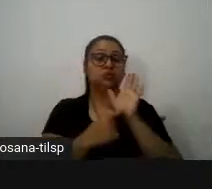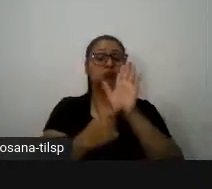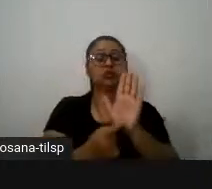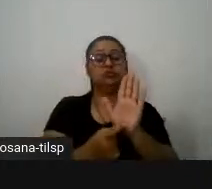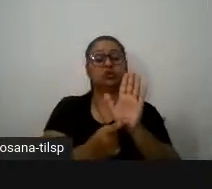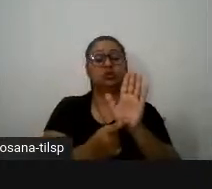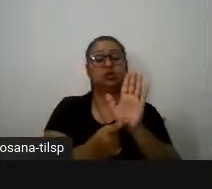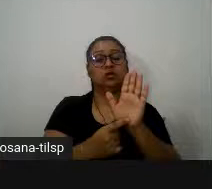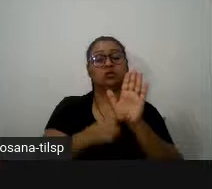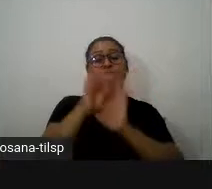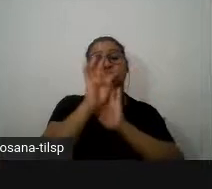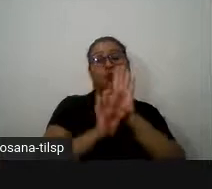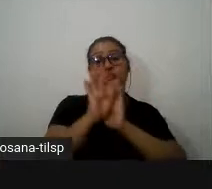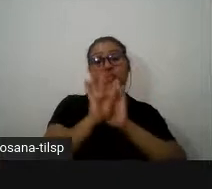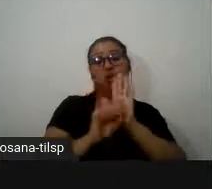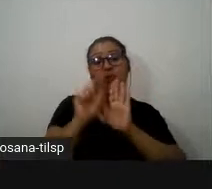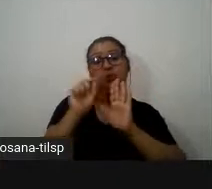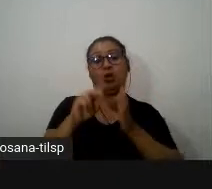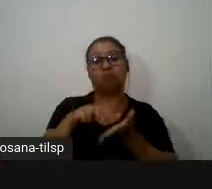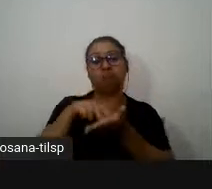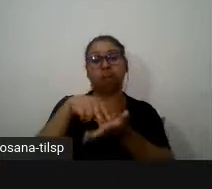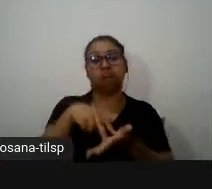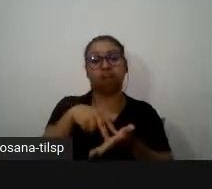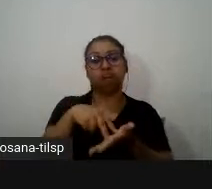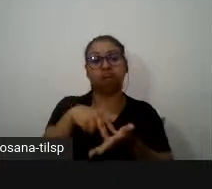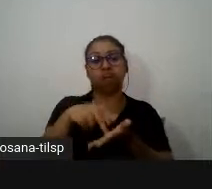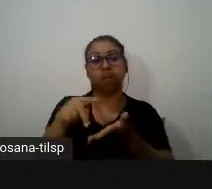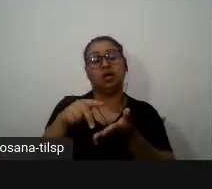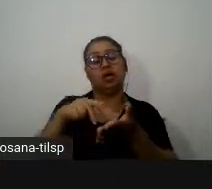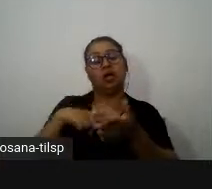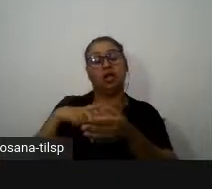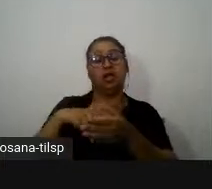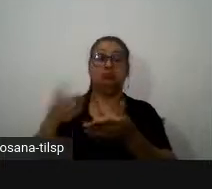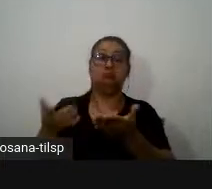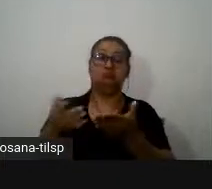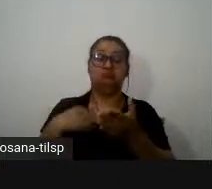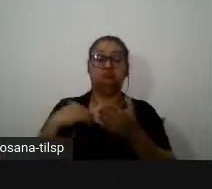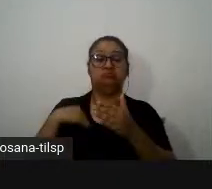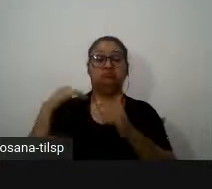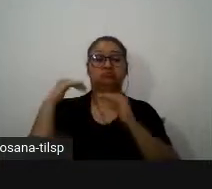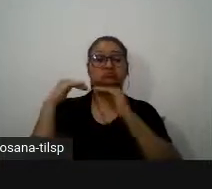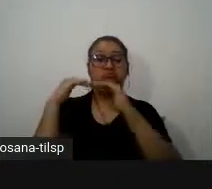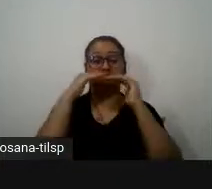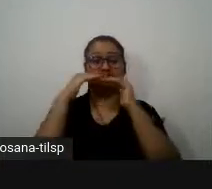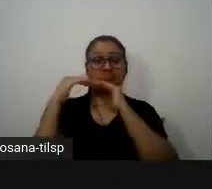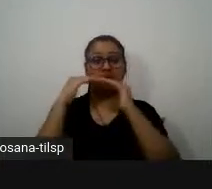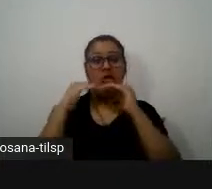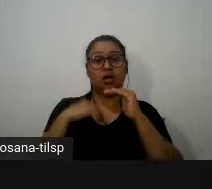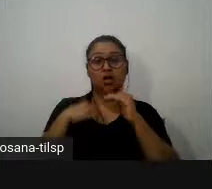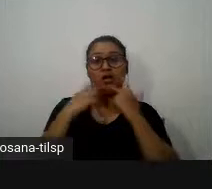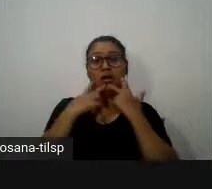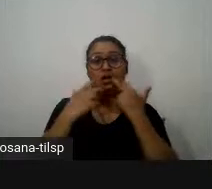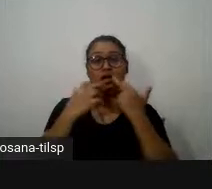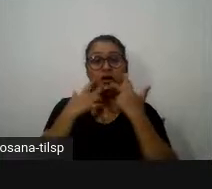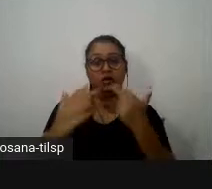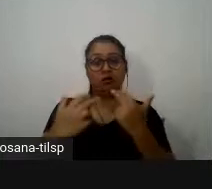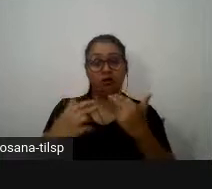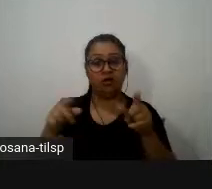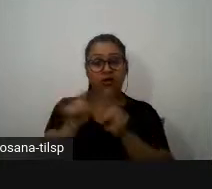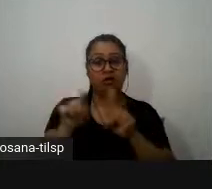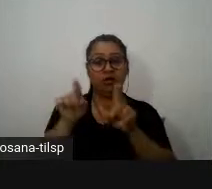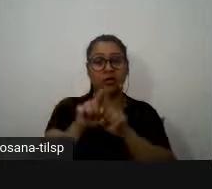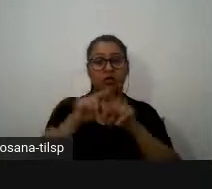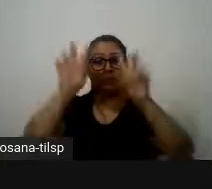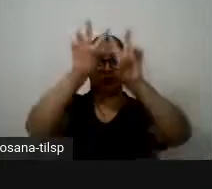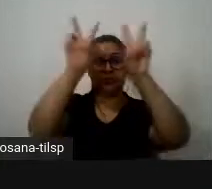qual é o suporte a nível linguístico o nosso estudo focou esta questão do conteúdo temático e obviamente